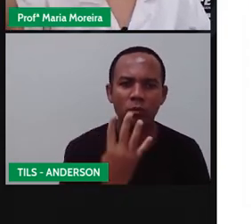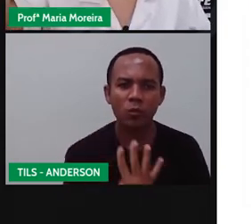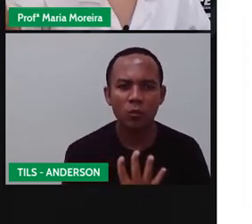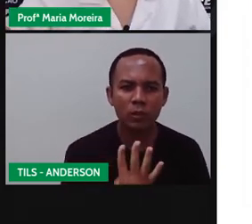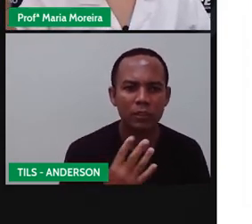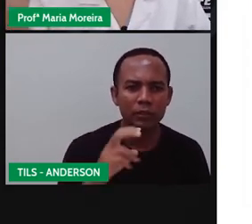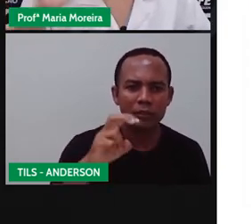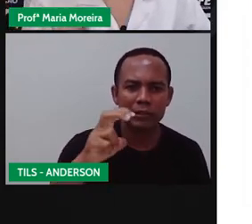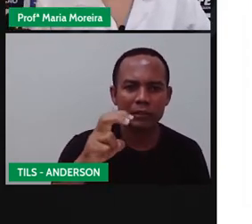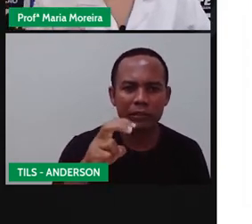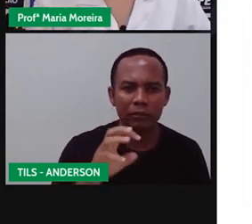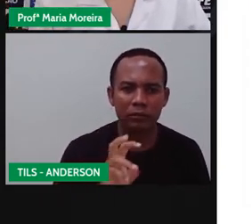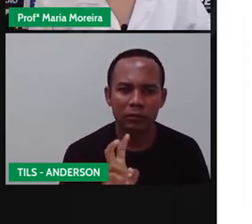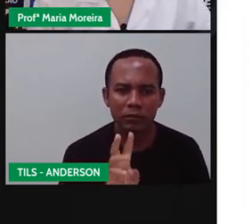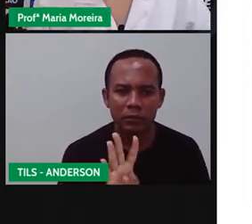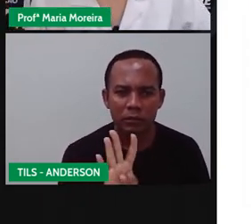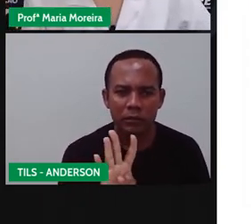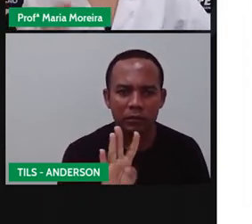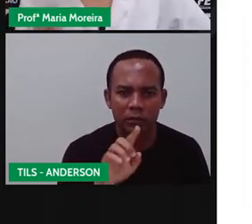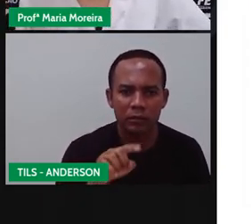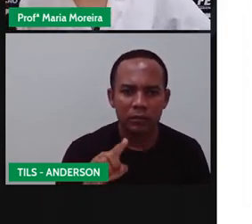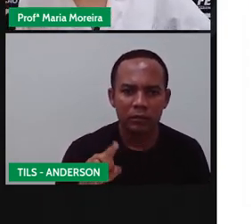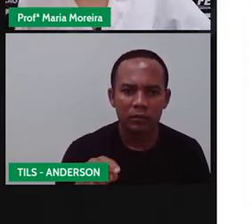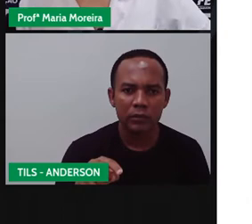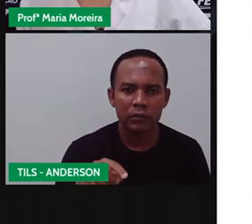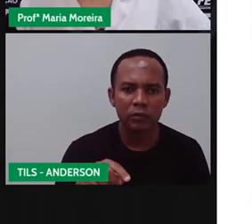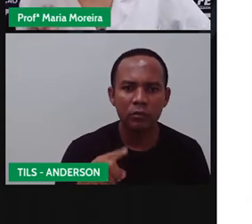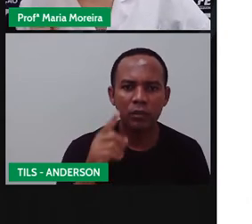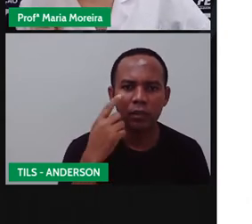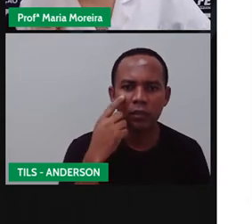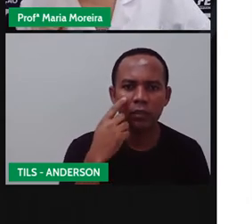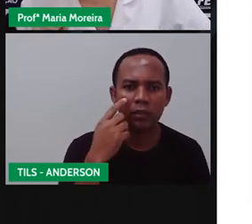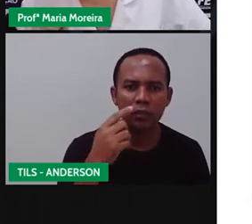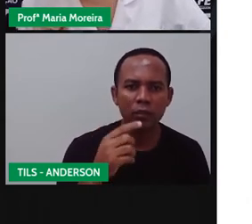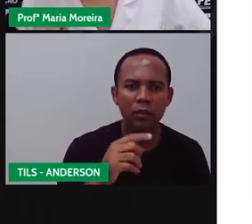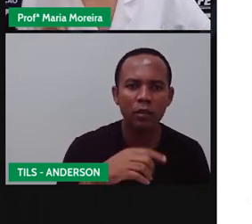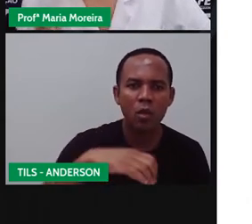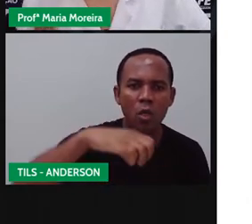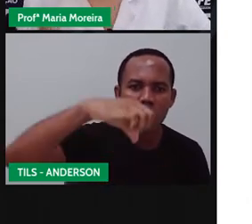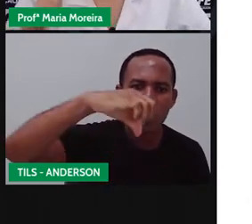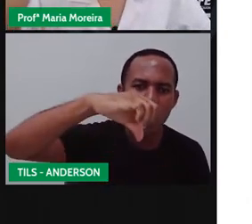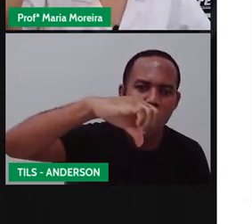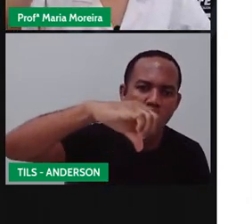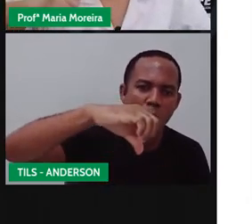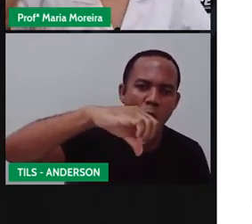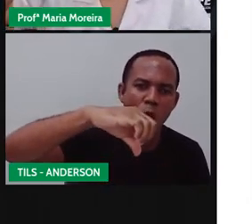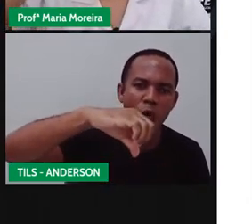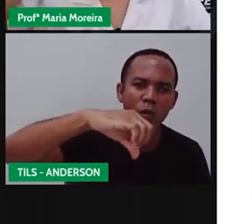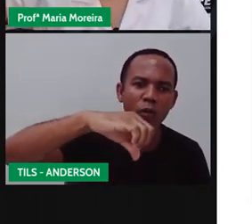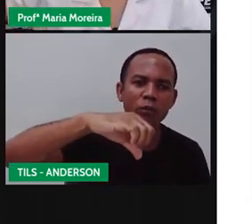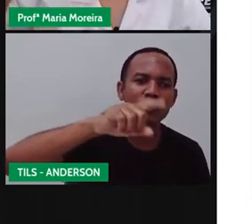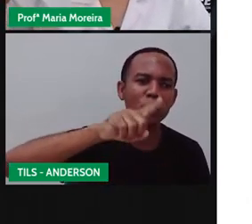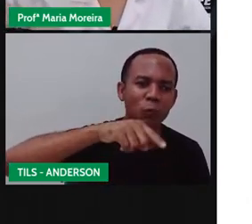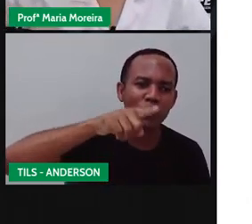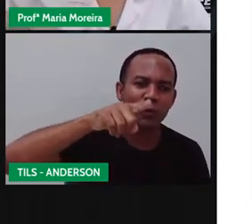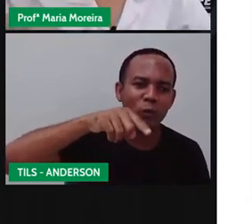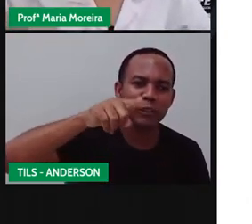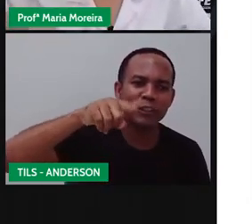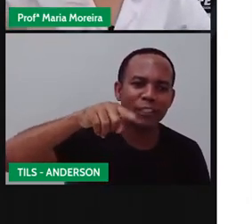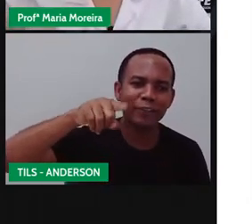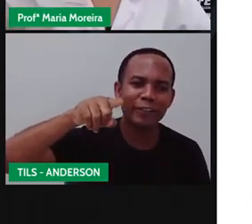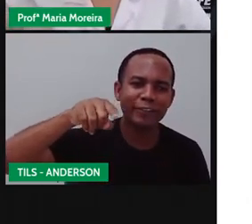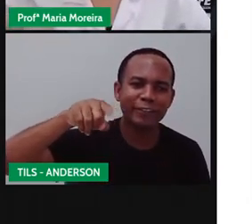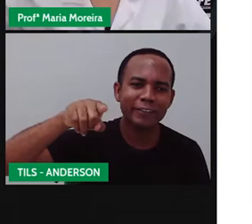sempre esse risquinho. Chegou no 9. 9, quantos risquinhos? Obviamente, 1, 2, 3,